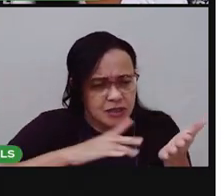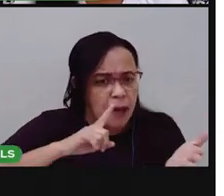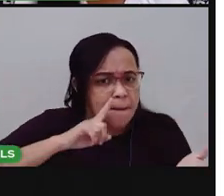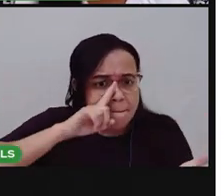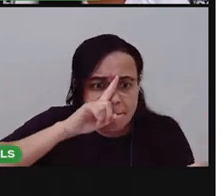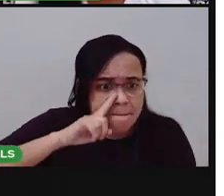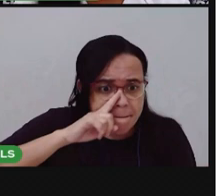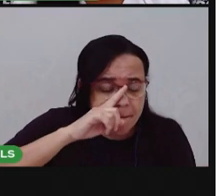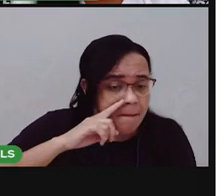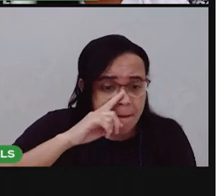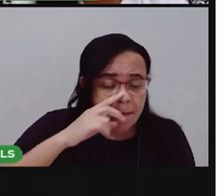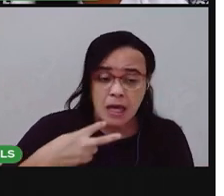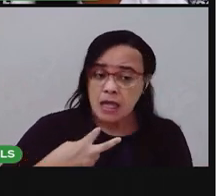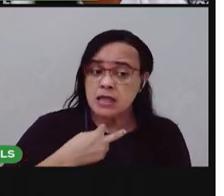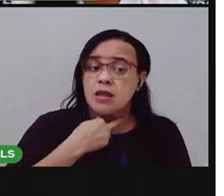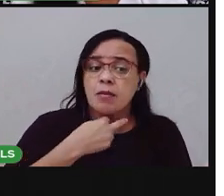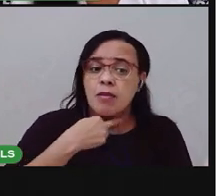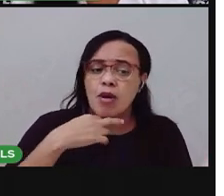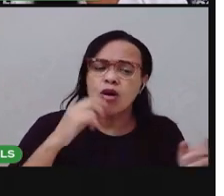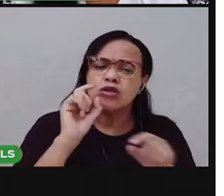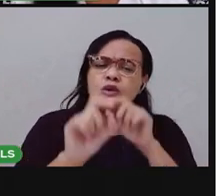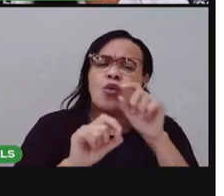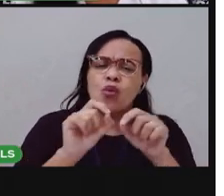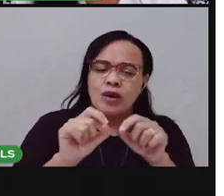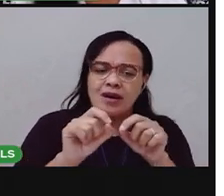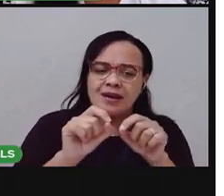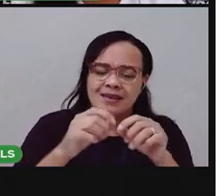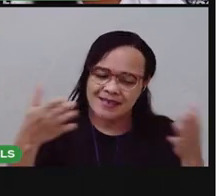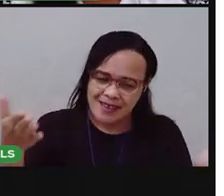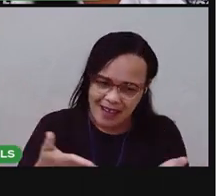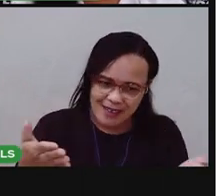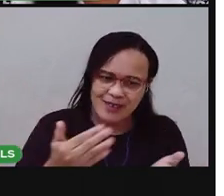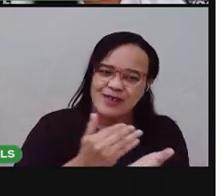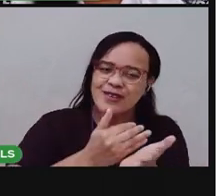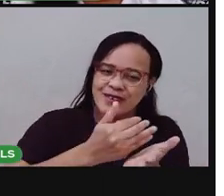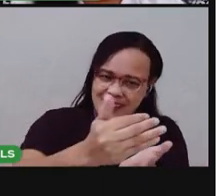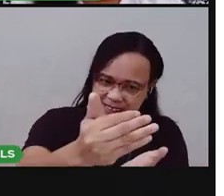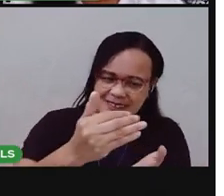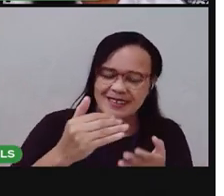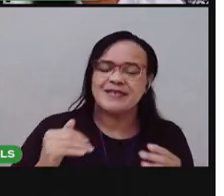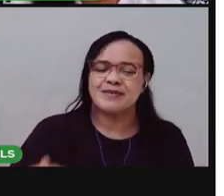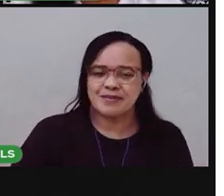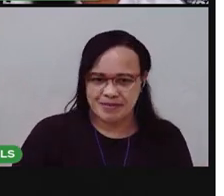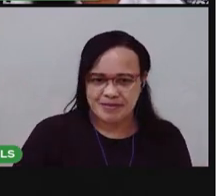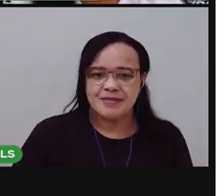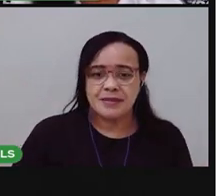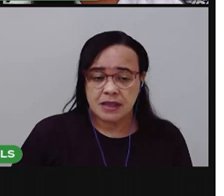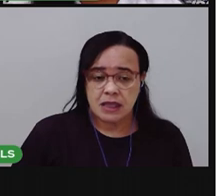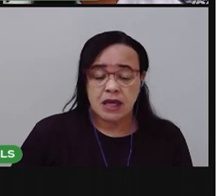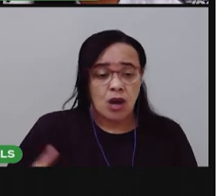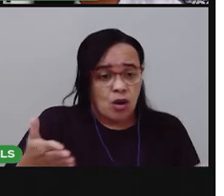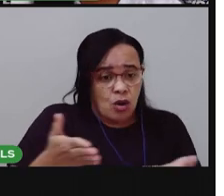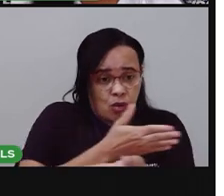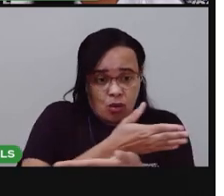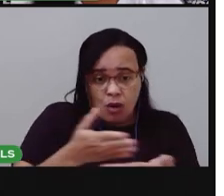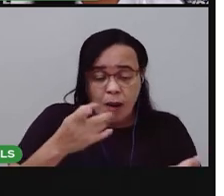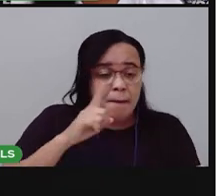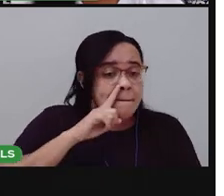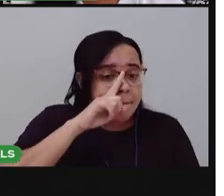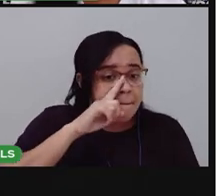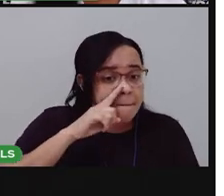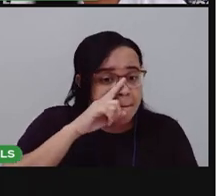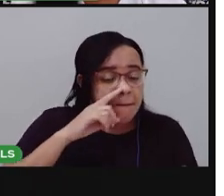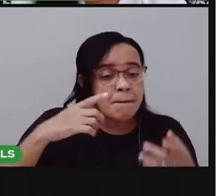trazem risco para a saúde delas. Trazem risco para a vida dessas crianças. Da integridade física